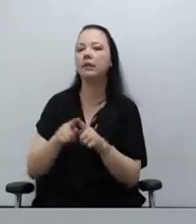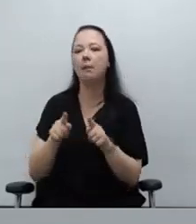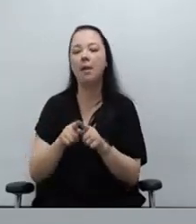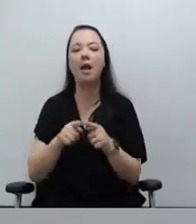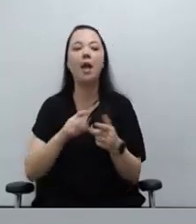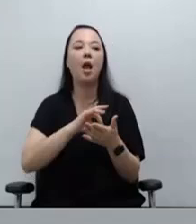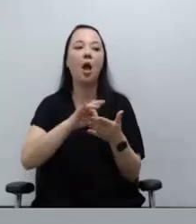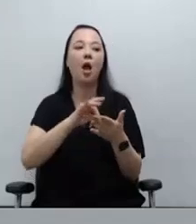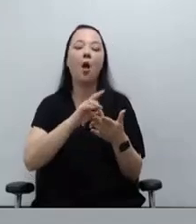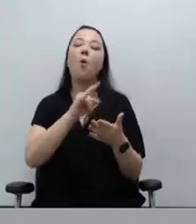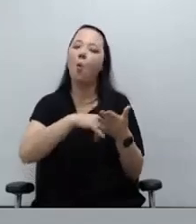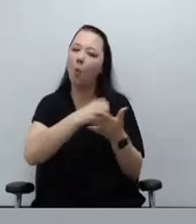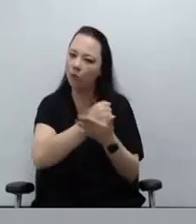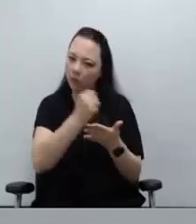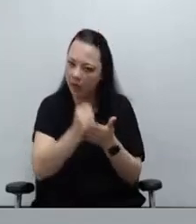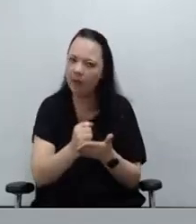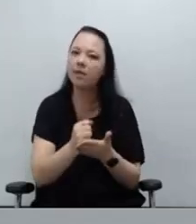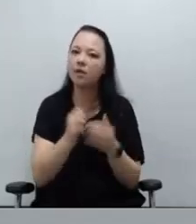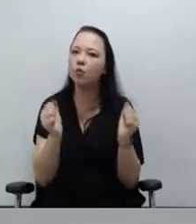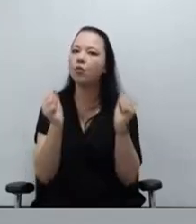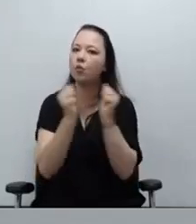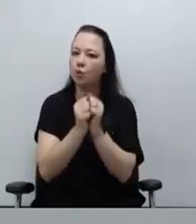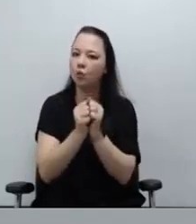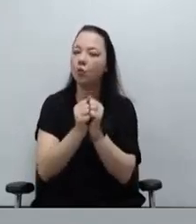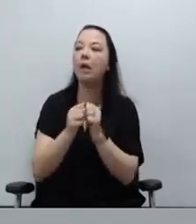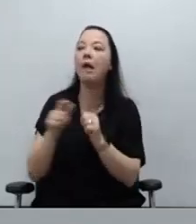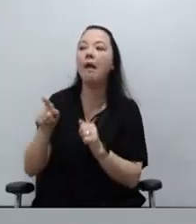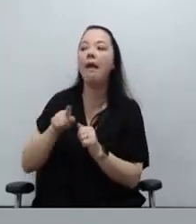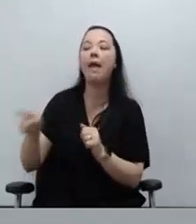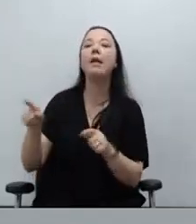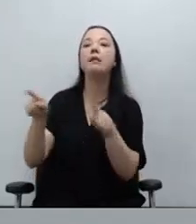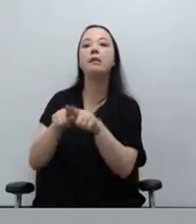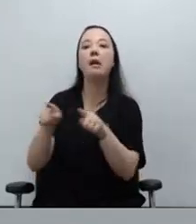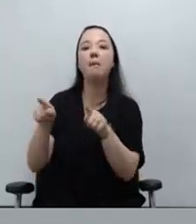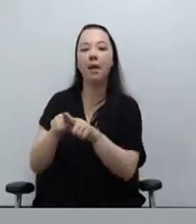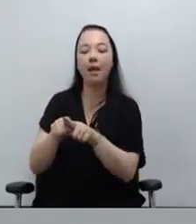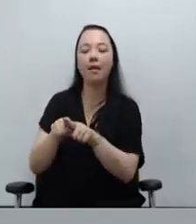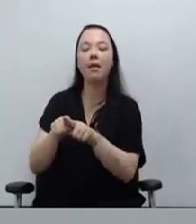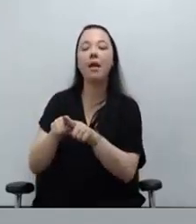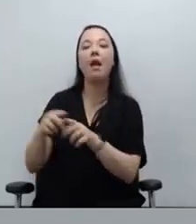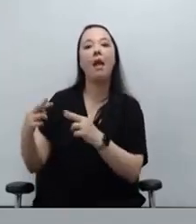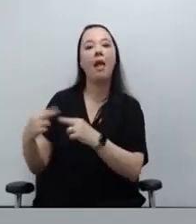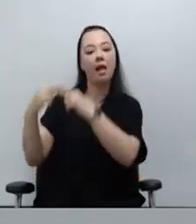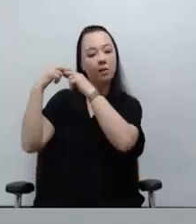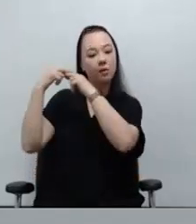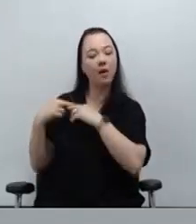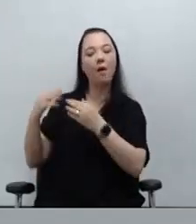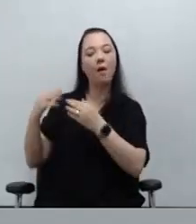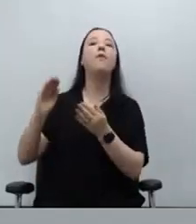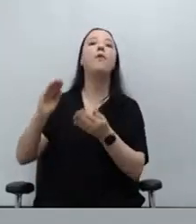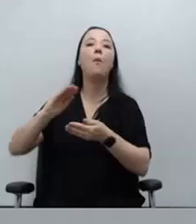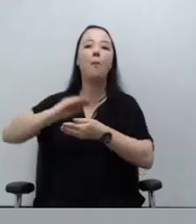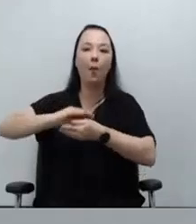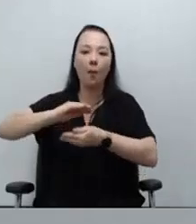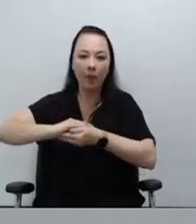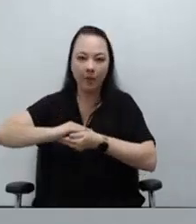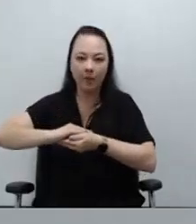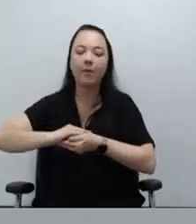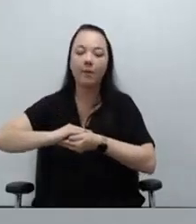contratações com a Prodesp, como também eles são responsáveis pelo poupa-tempo e por alguns outros espaços